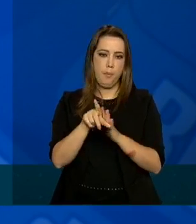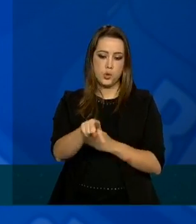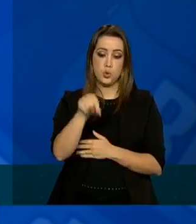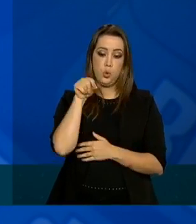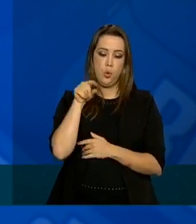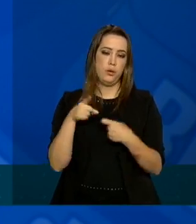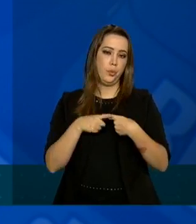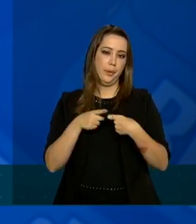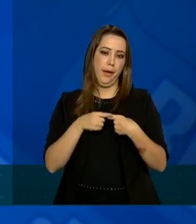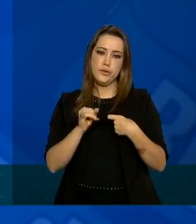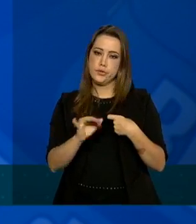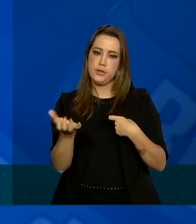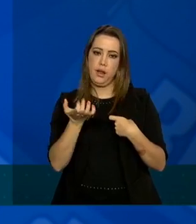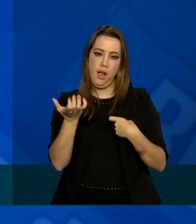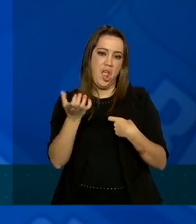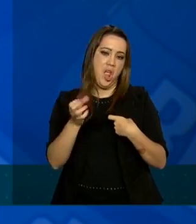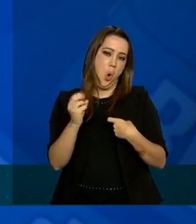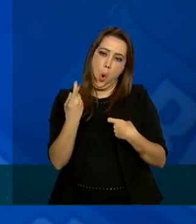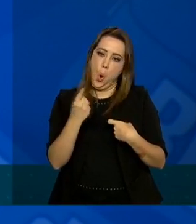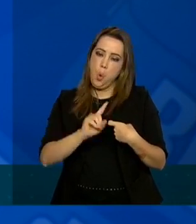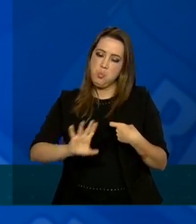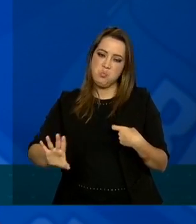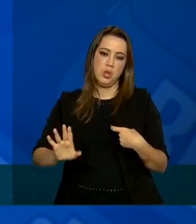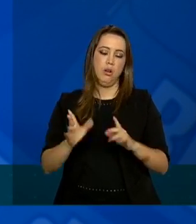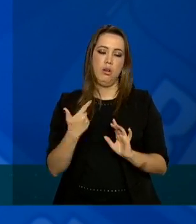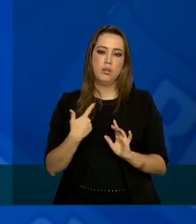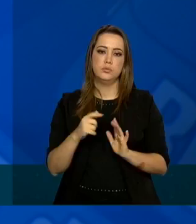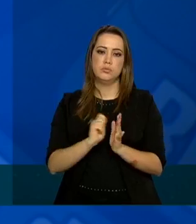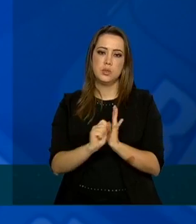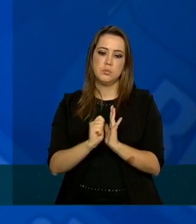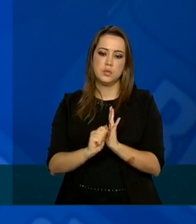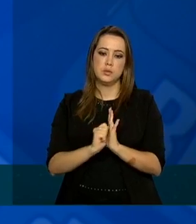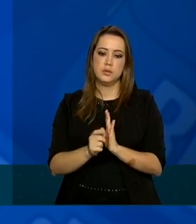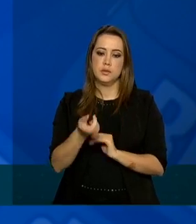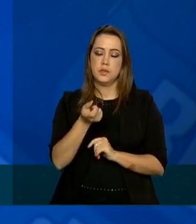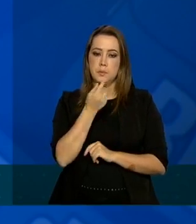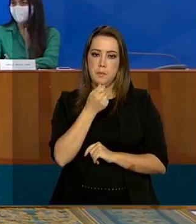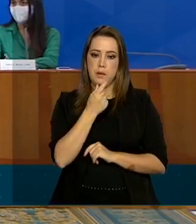o caso ele faz a necessidade ou não de alguma prescrição de algum medicamento